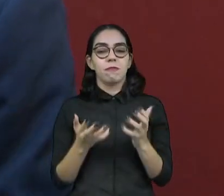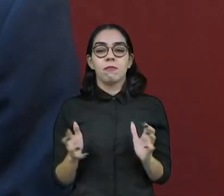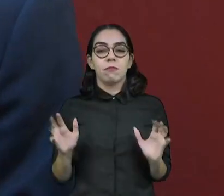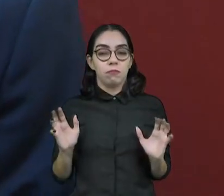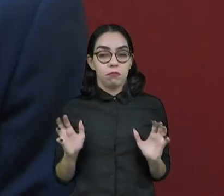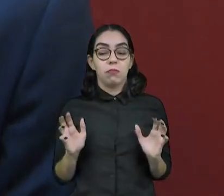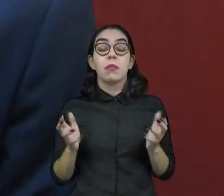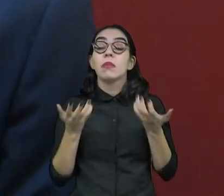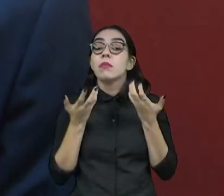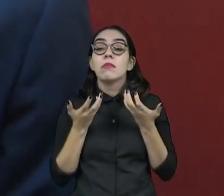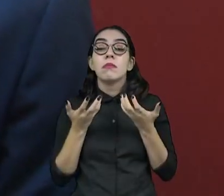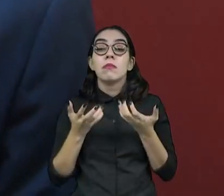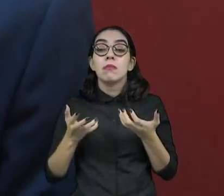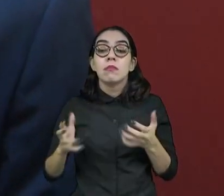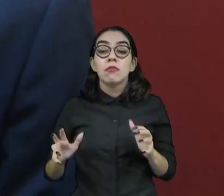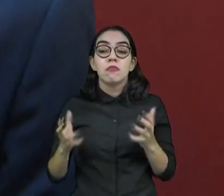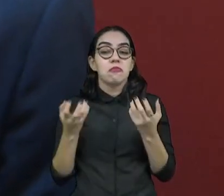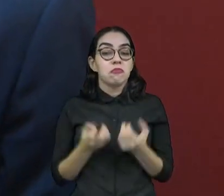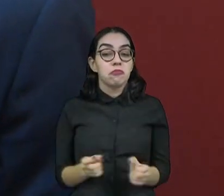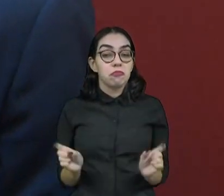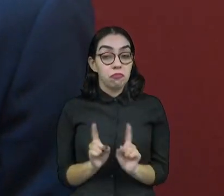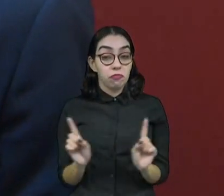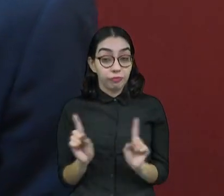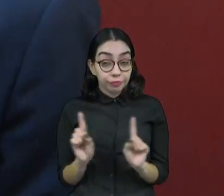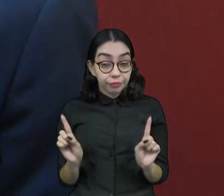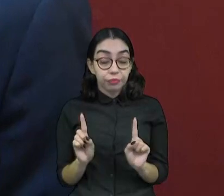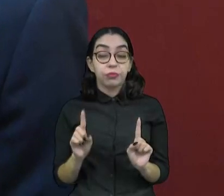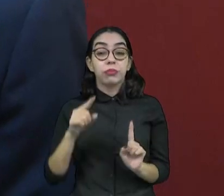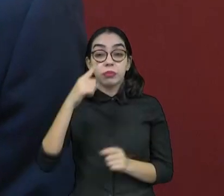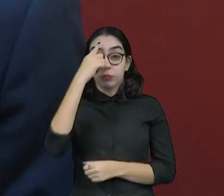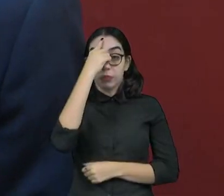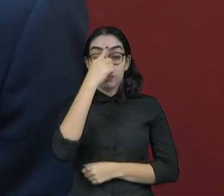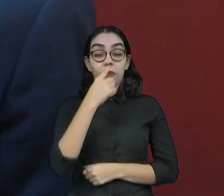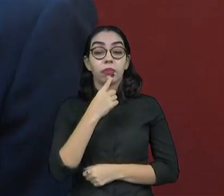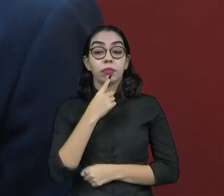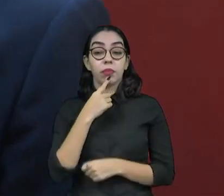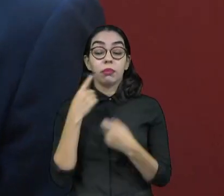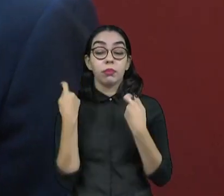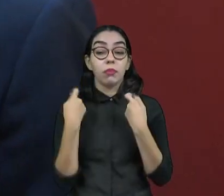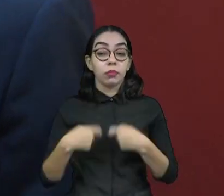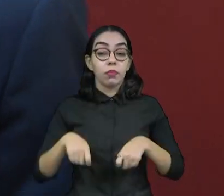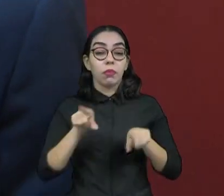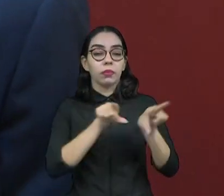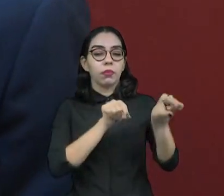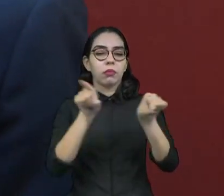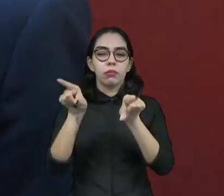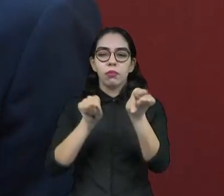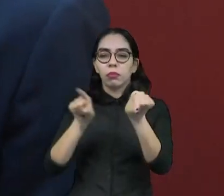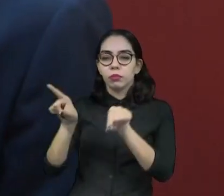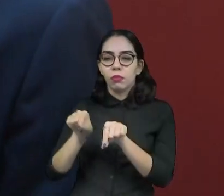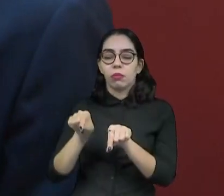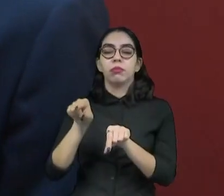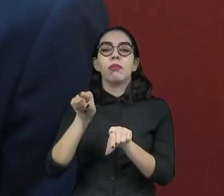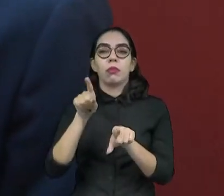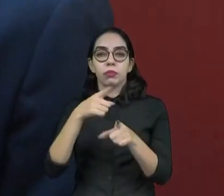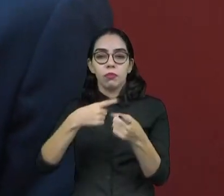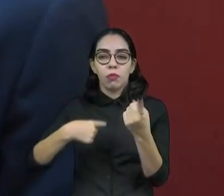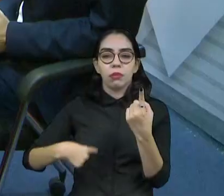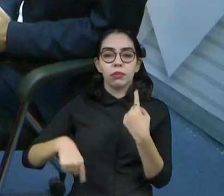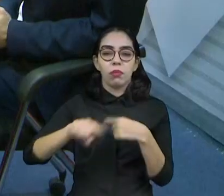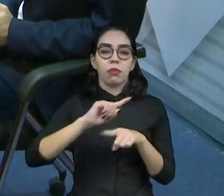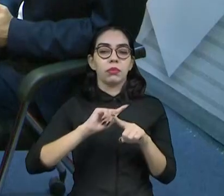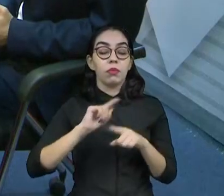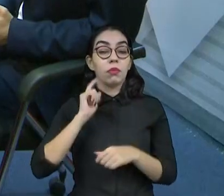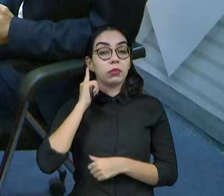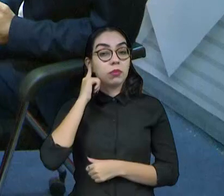não aceitar esse tipo de entrevistado. Ele tem que ser ele aleatoriamente buscando dentro imagino agora nesse período, Hoje, nesse